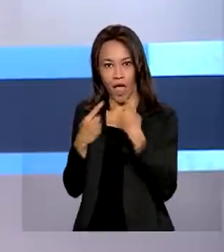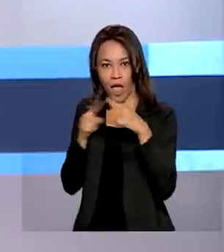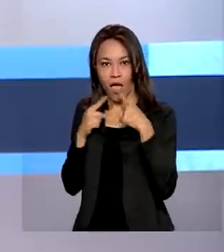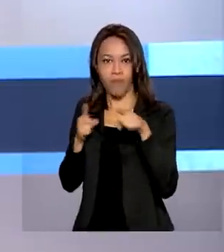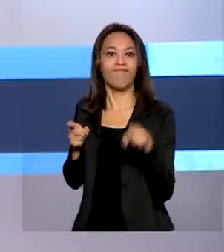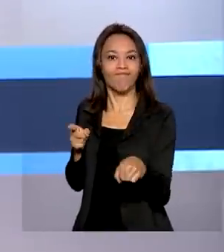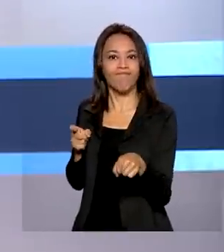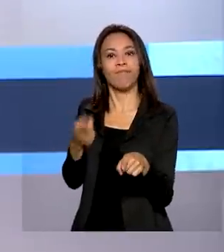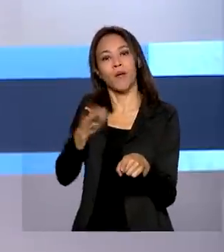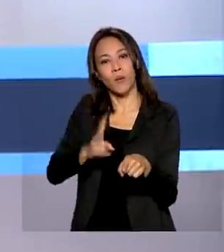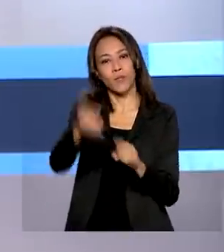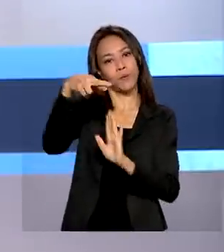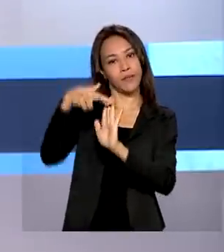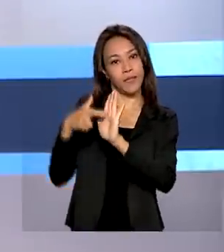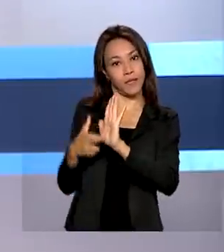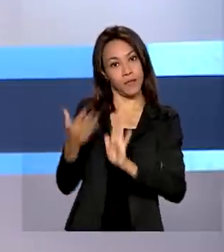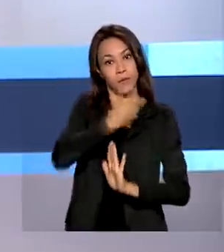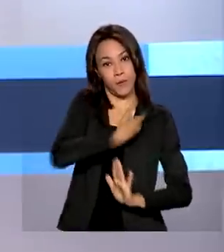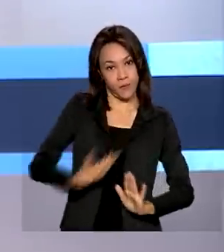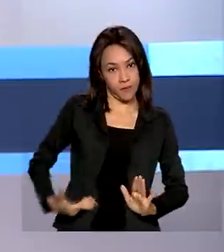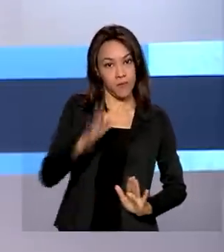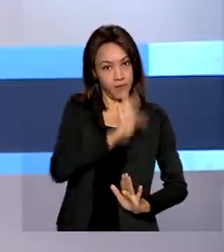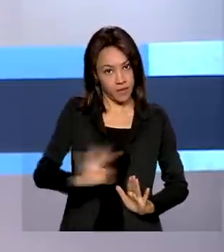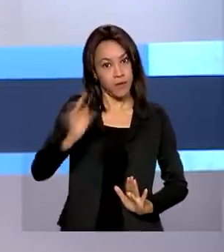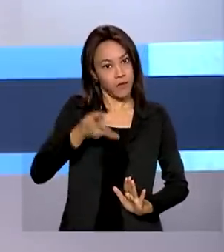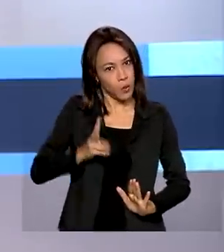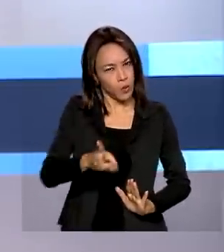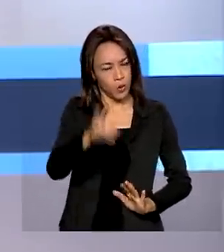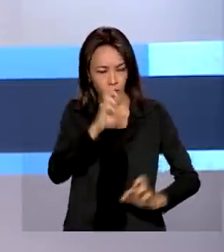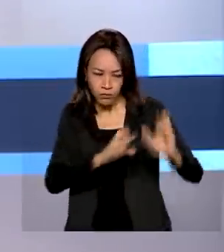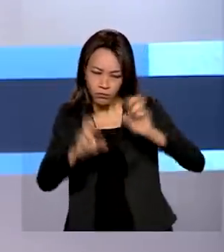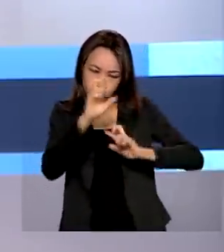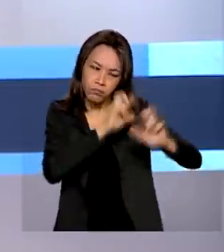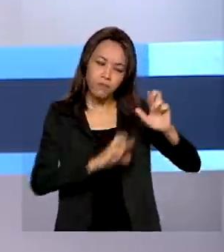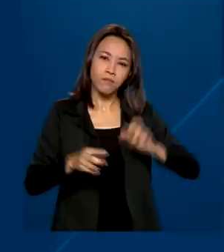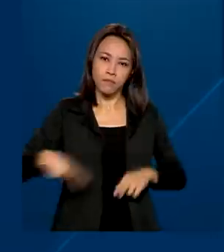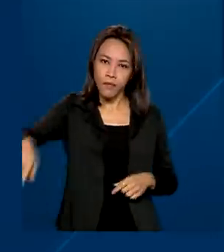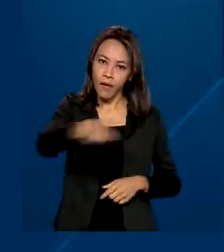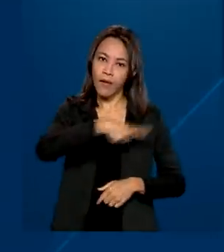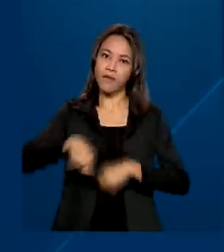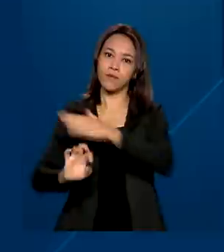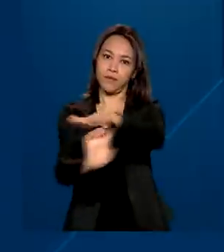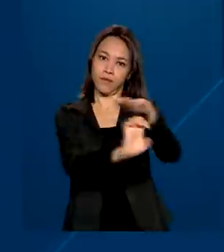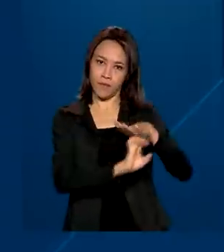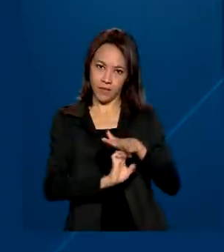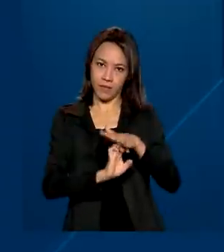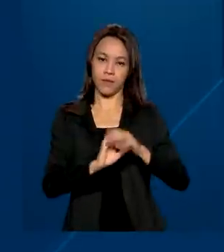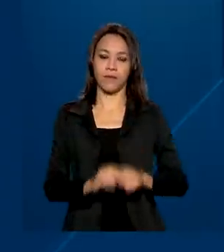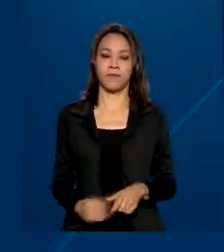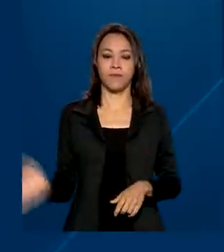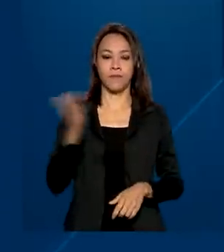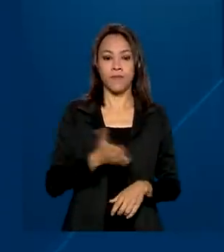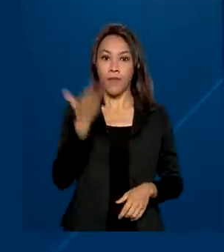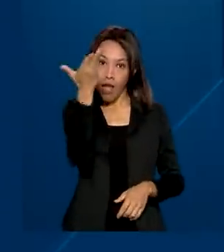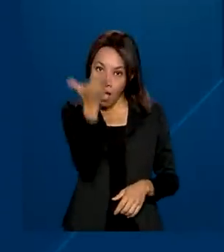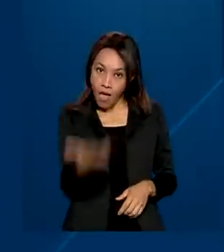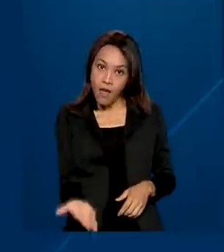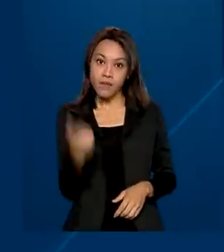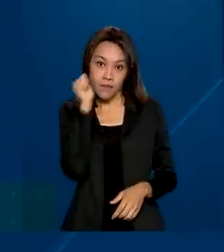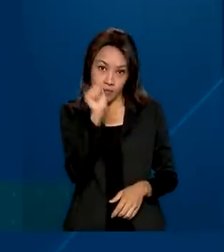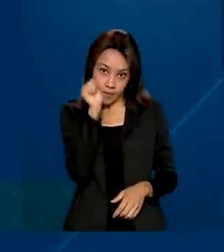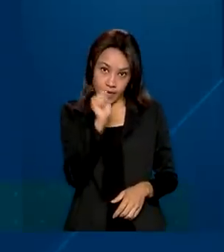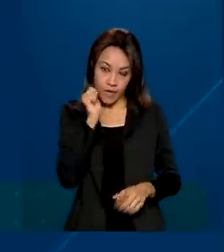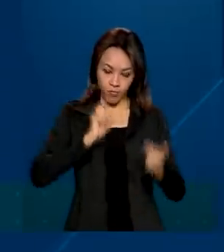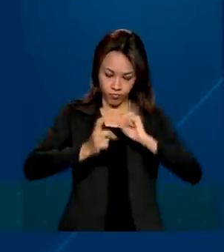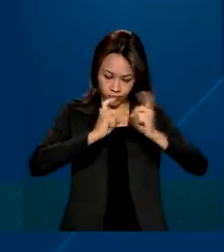cumprimento das regras, o governo tem fortalecido a fiscalização em empresas. Essa administradora de empresas